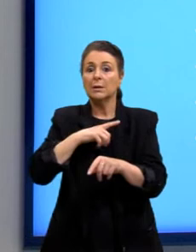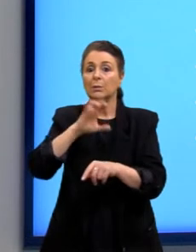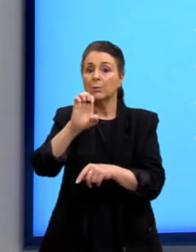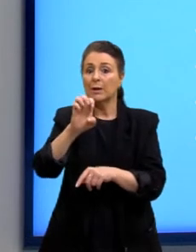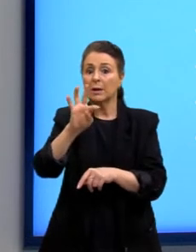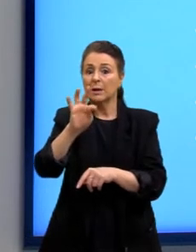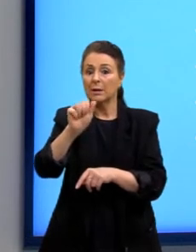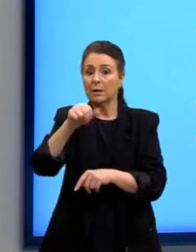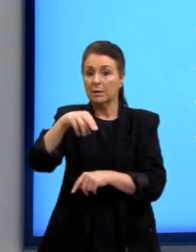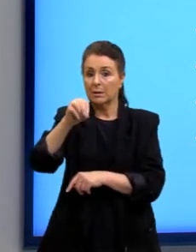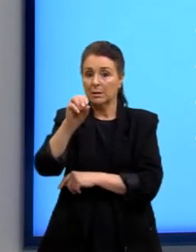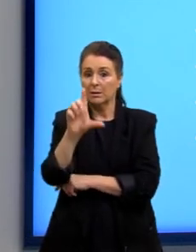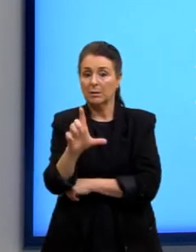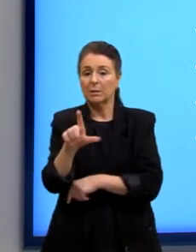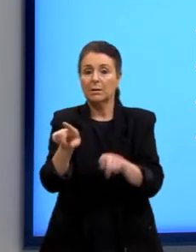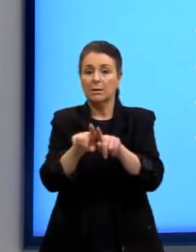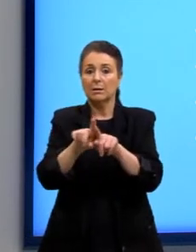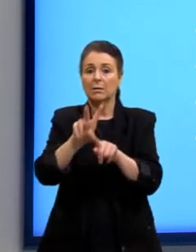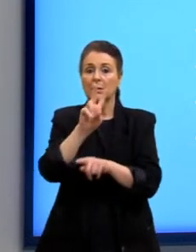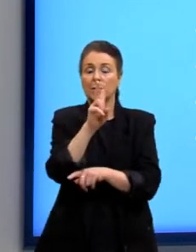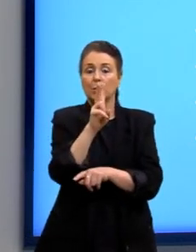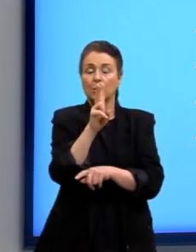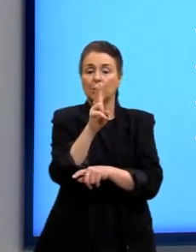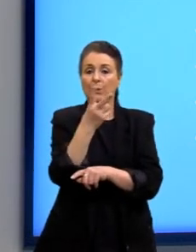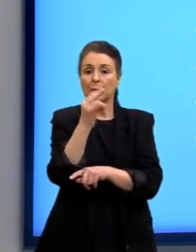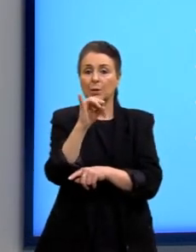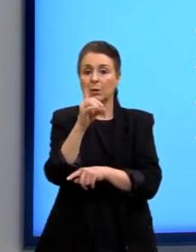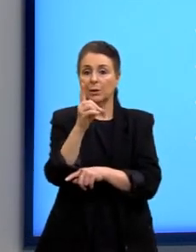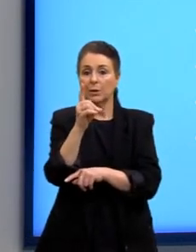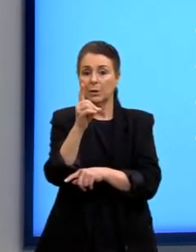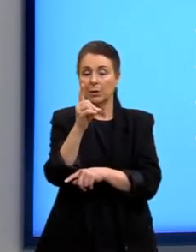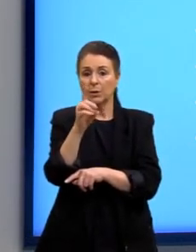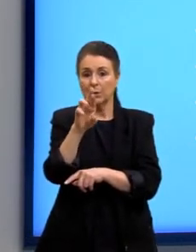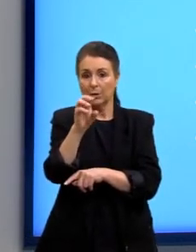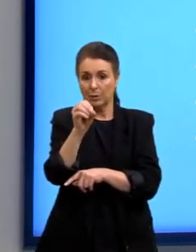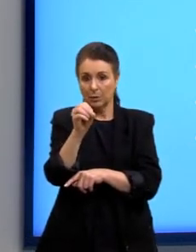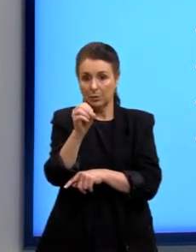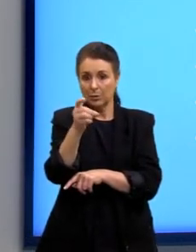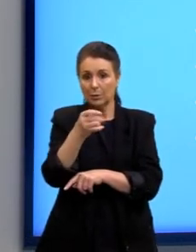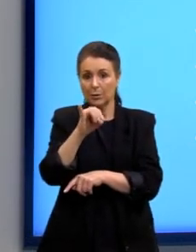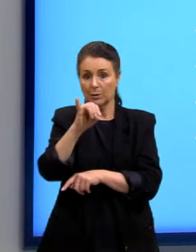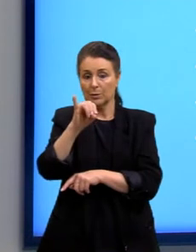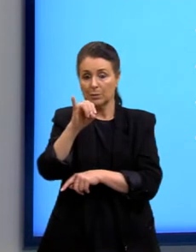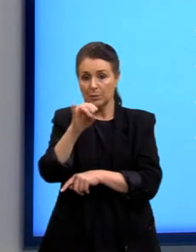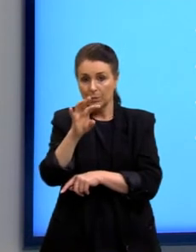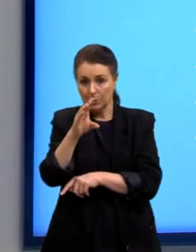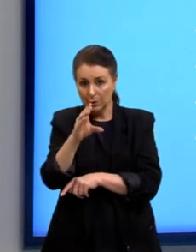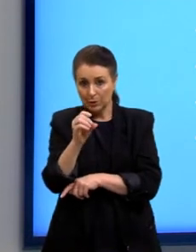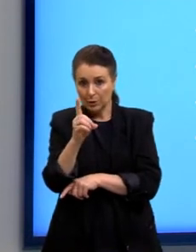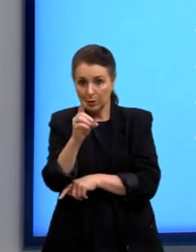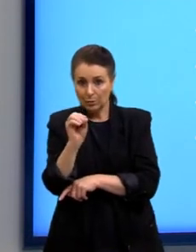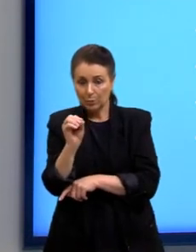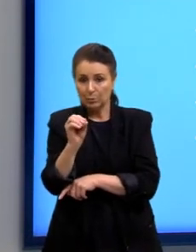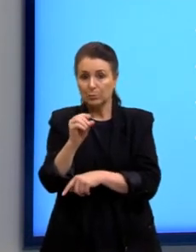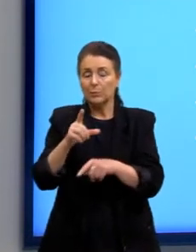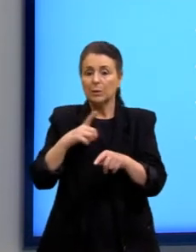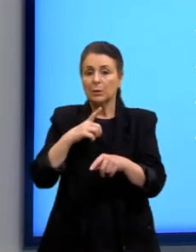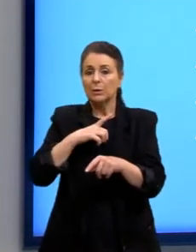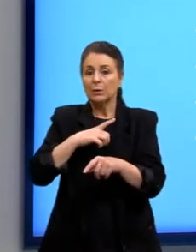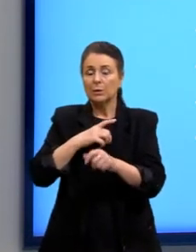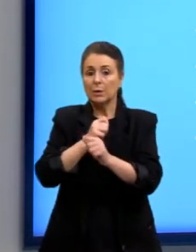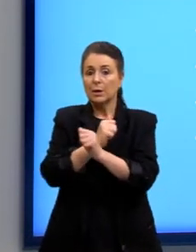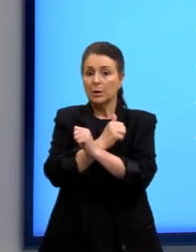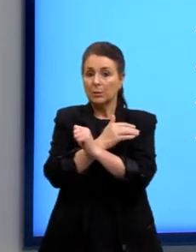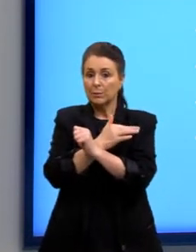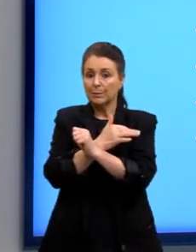e também o hidróxido de sódio como um catalisador. Então, como que ocorre essa reação? Ocorre o rompimento